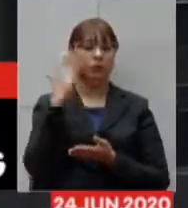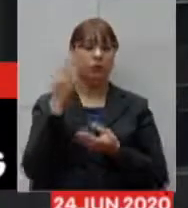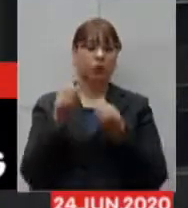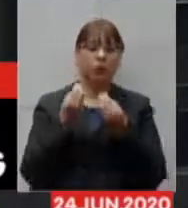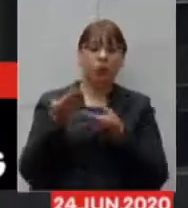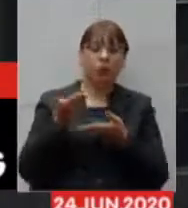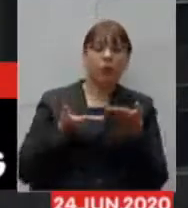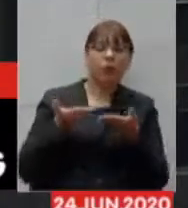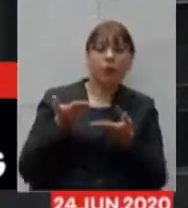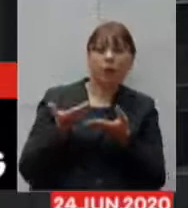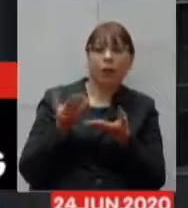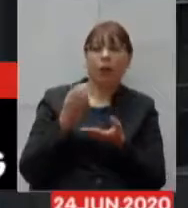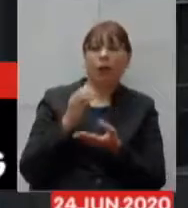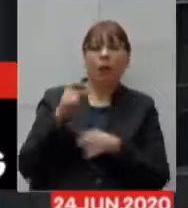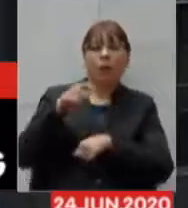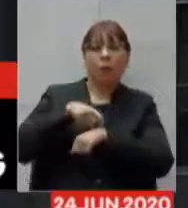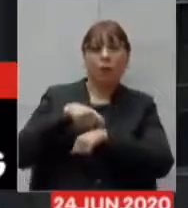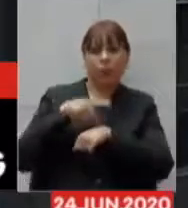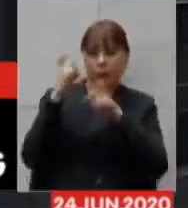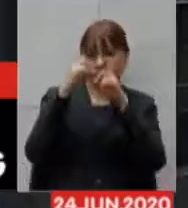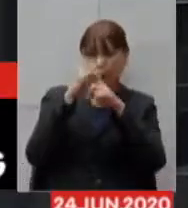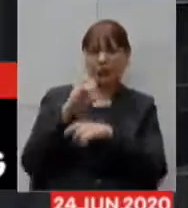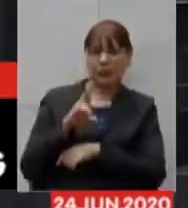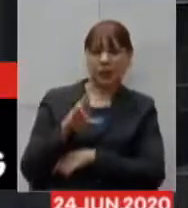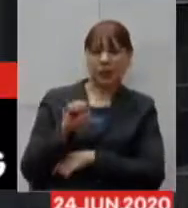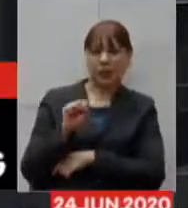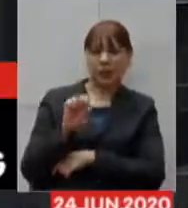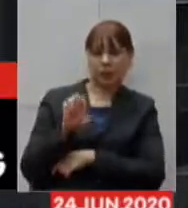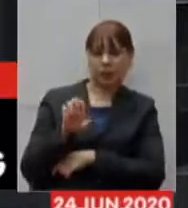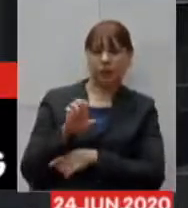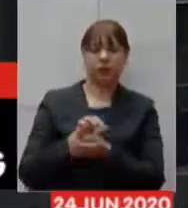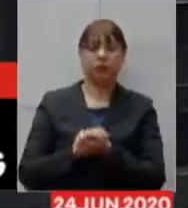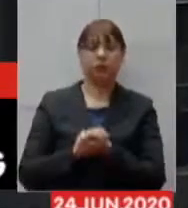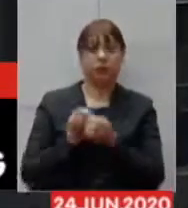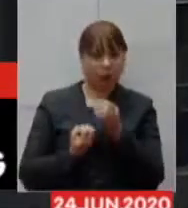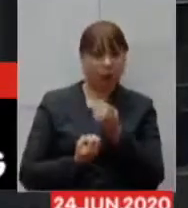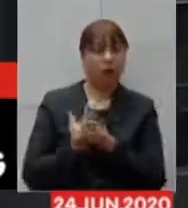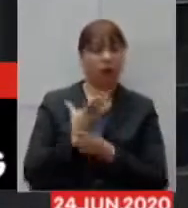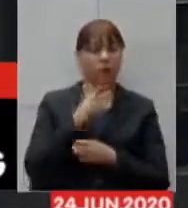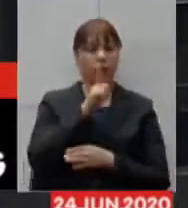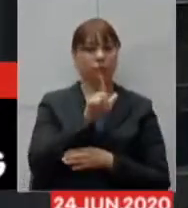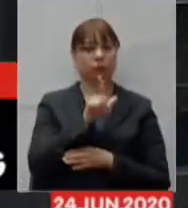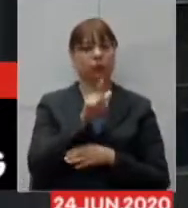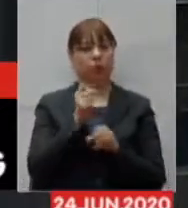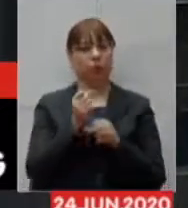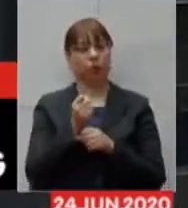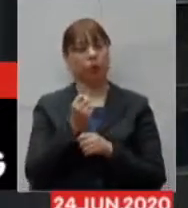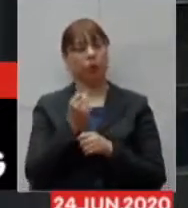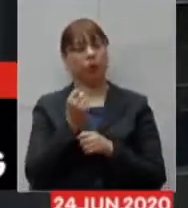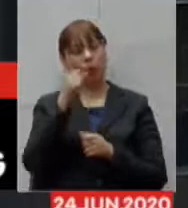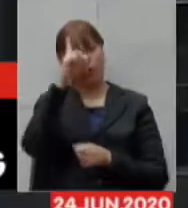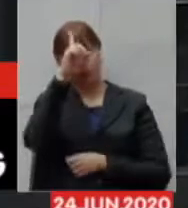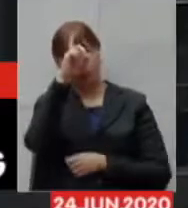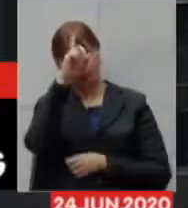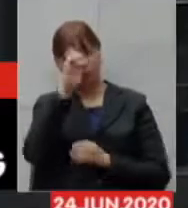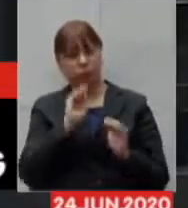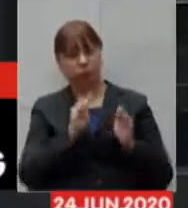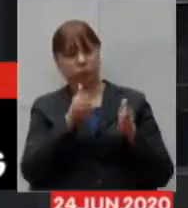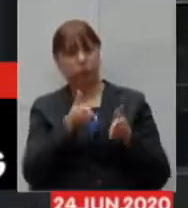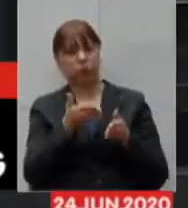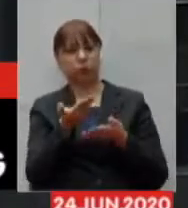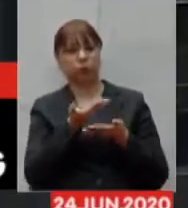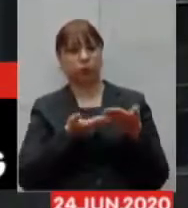para implantar o hospital de campanha. A estratégia